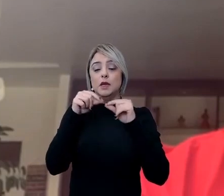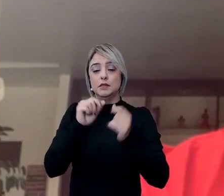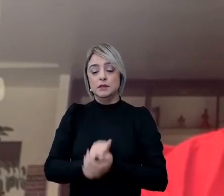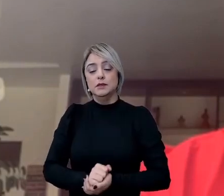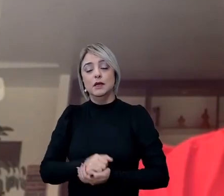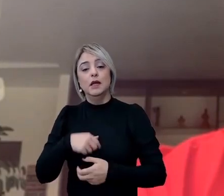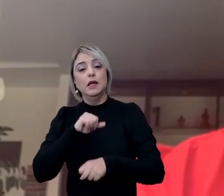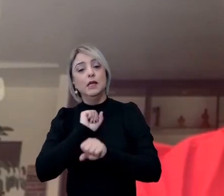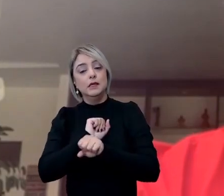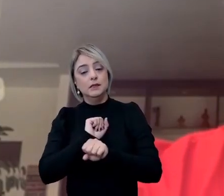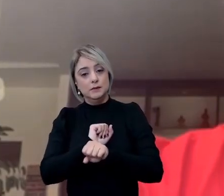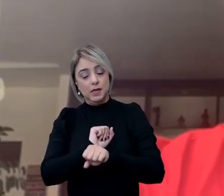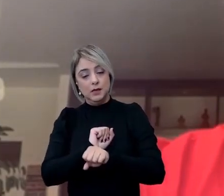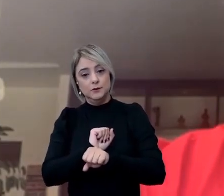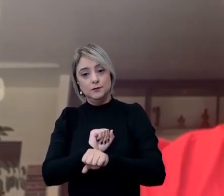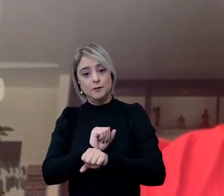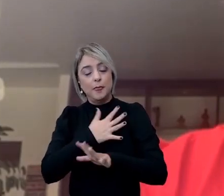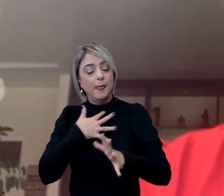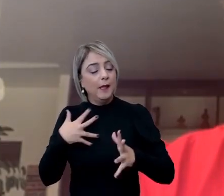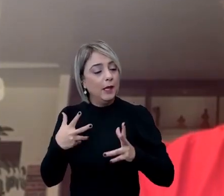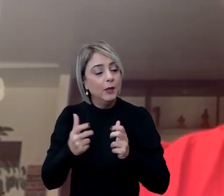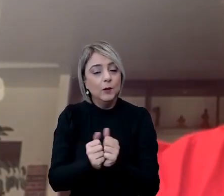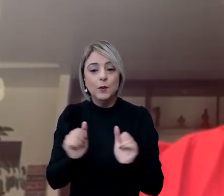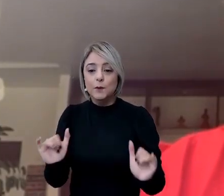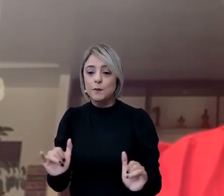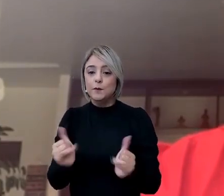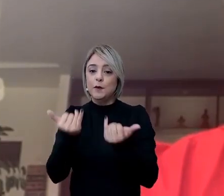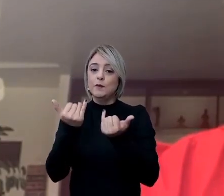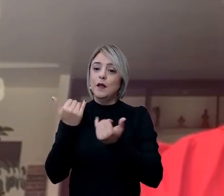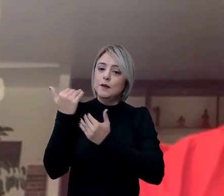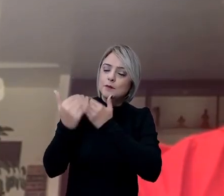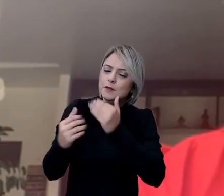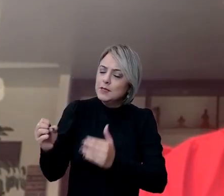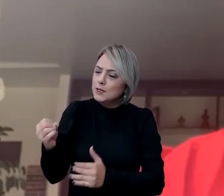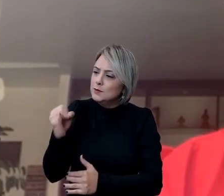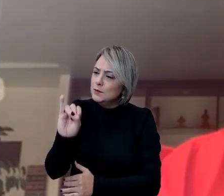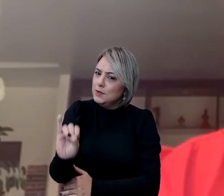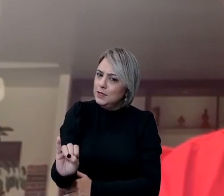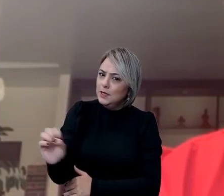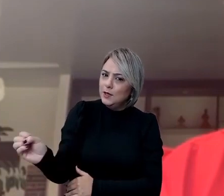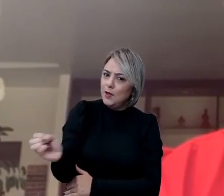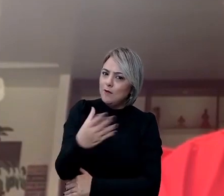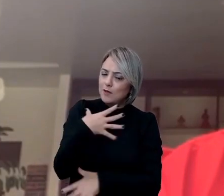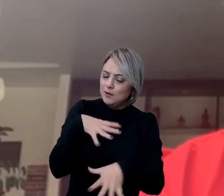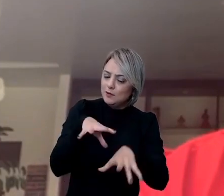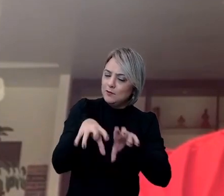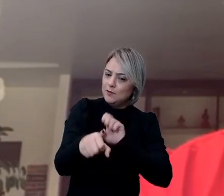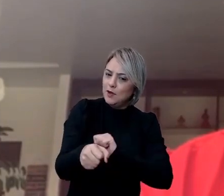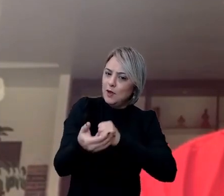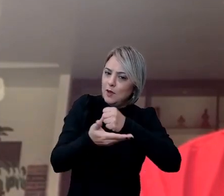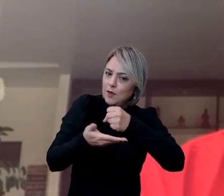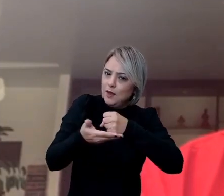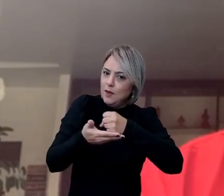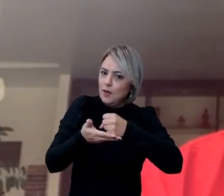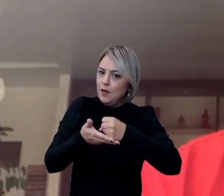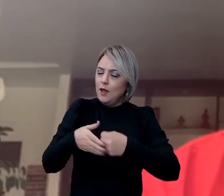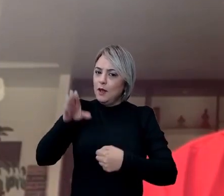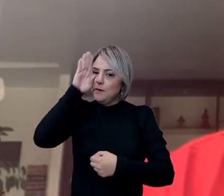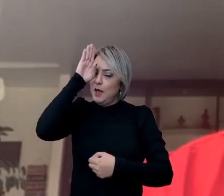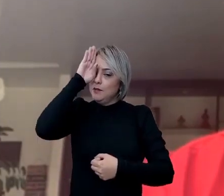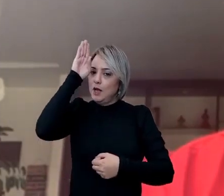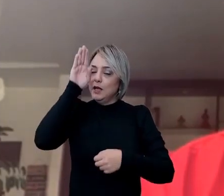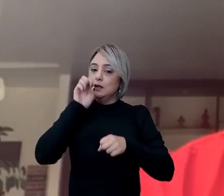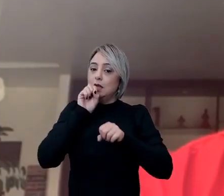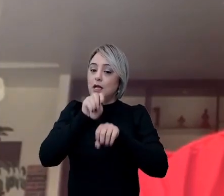Espero que todos possam aproveitar de um processo inovador de formação, baseados nos princípios da